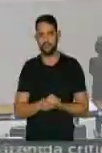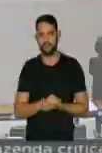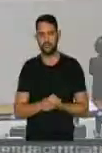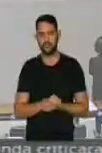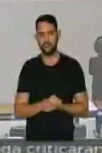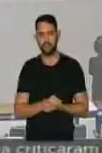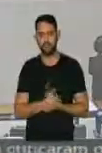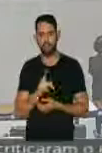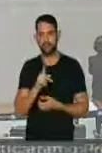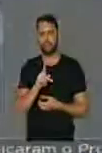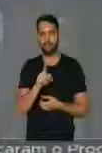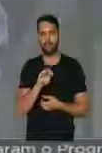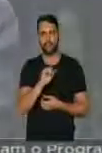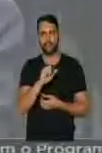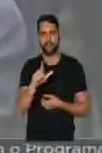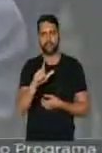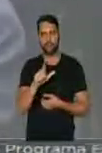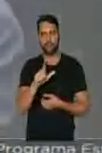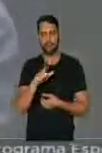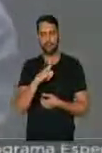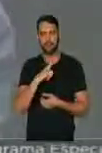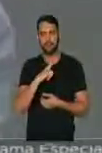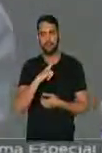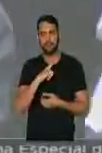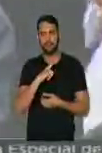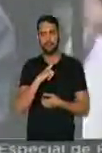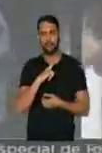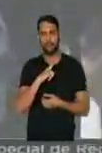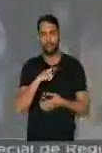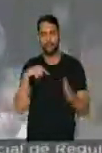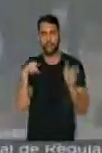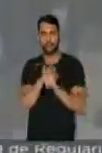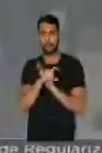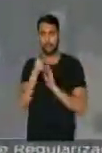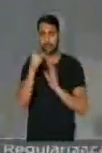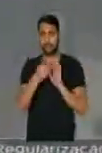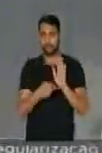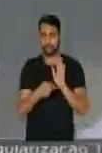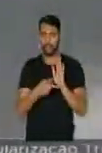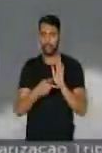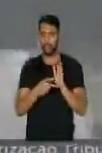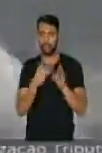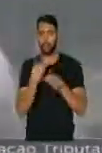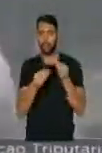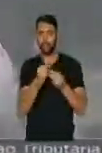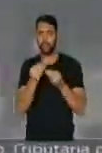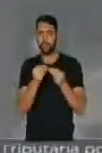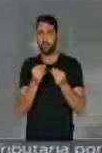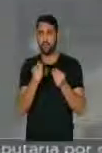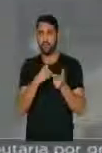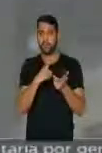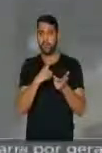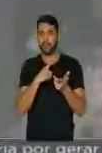O PSOL questiona esse projeto, aliás, como deve ser